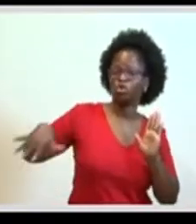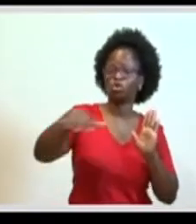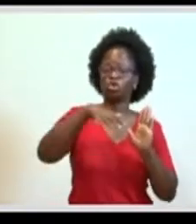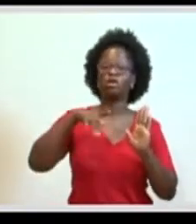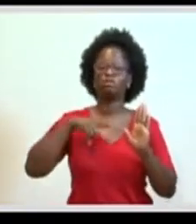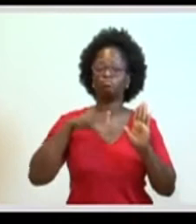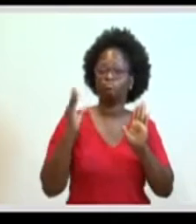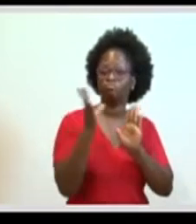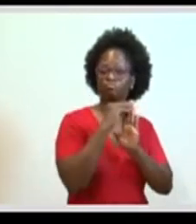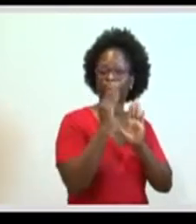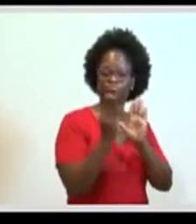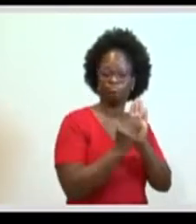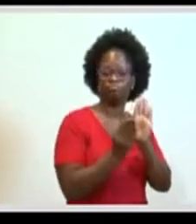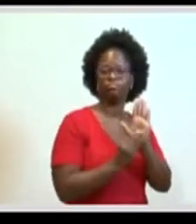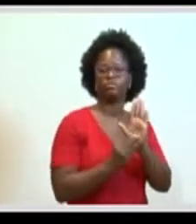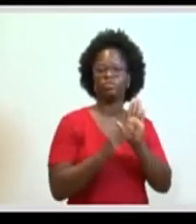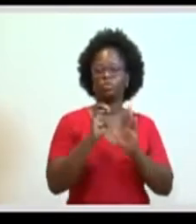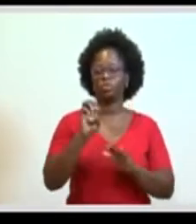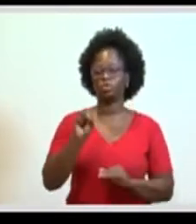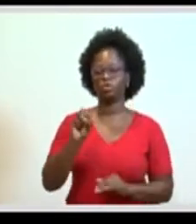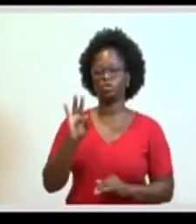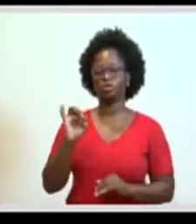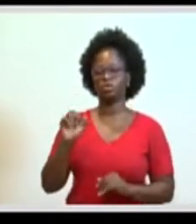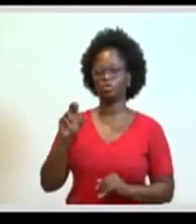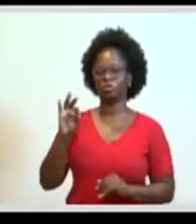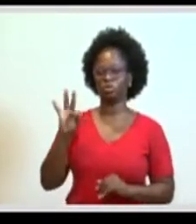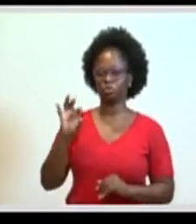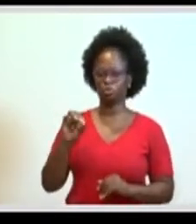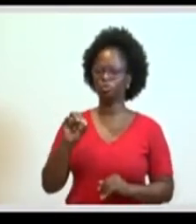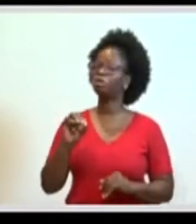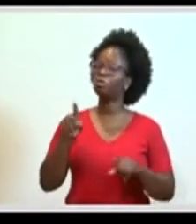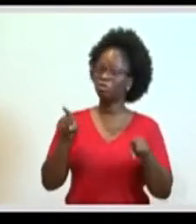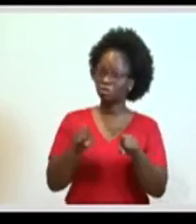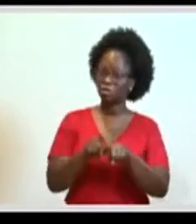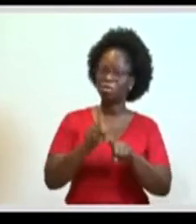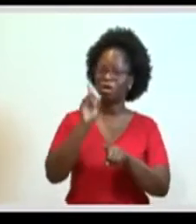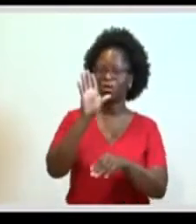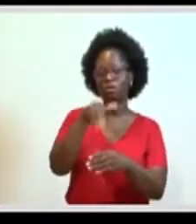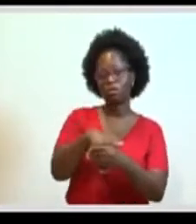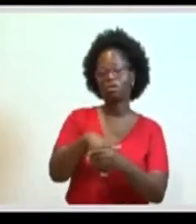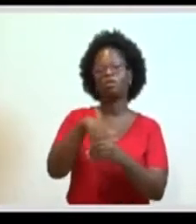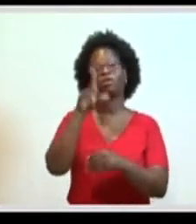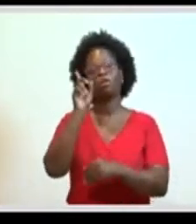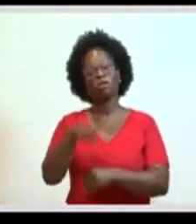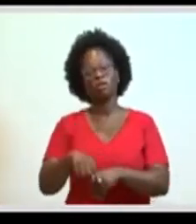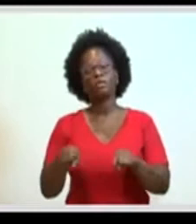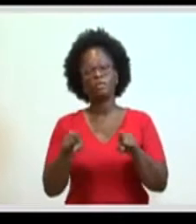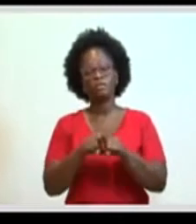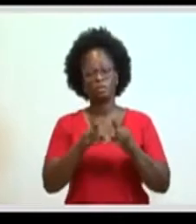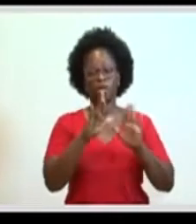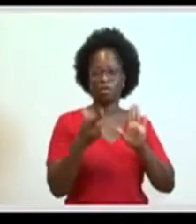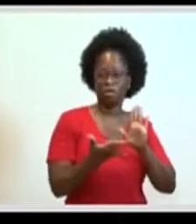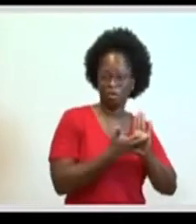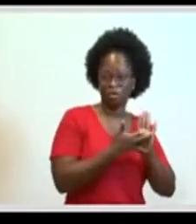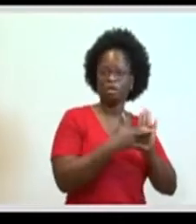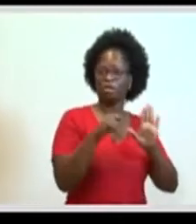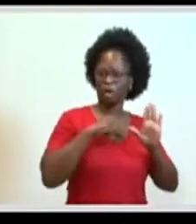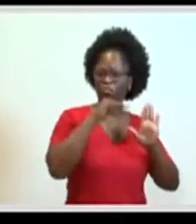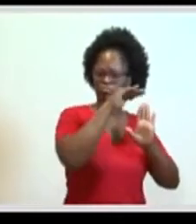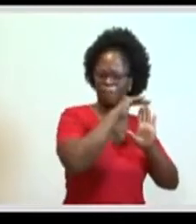definidas no Estatuto, o princípio da eleição e no regimento,